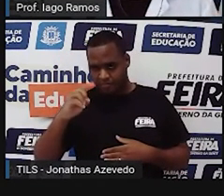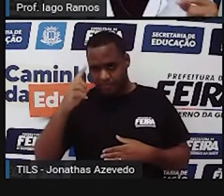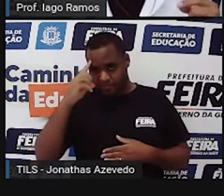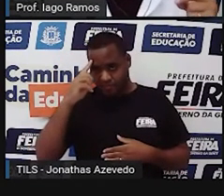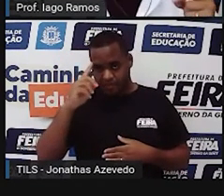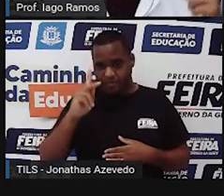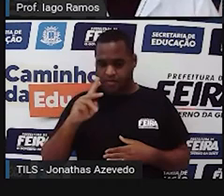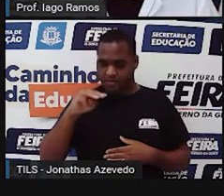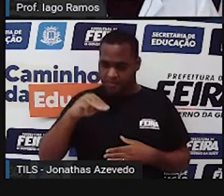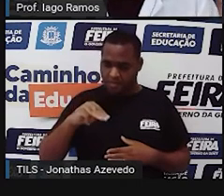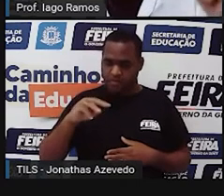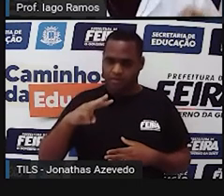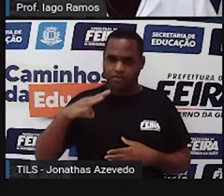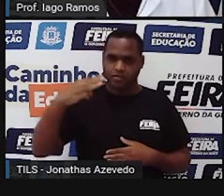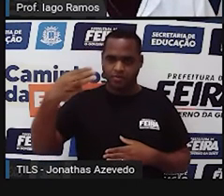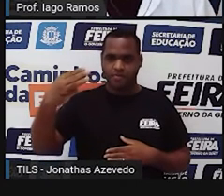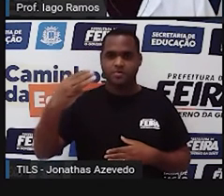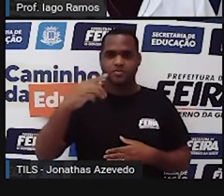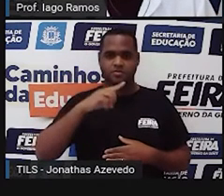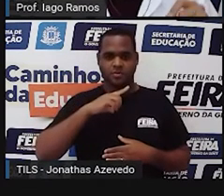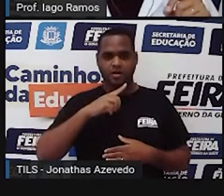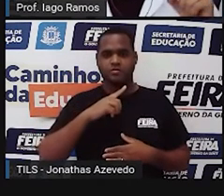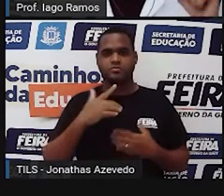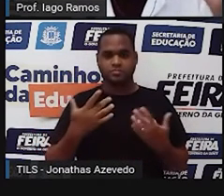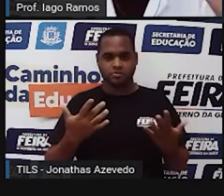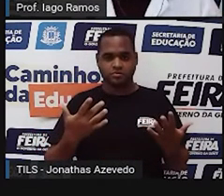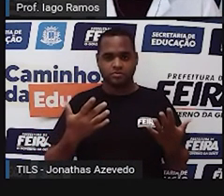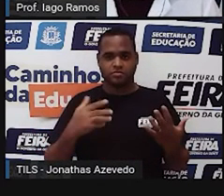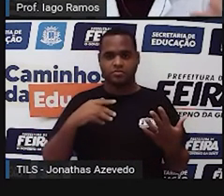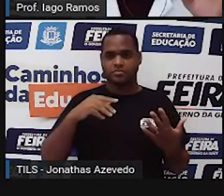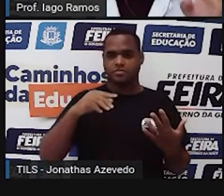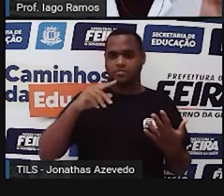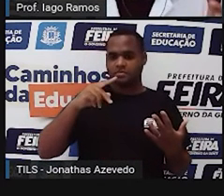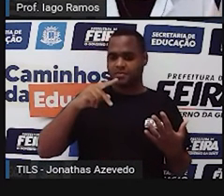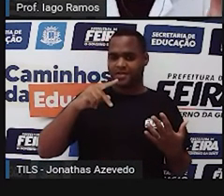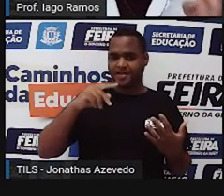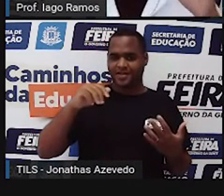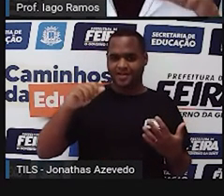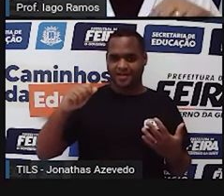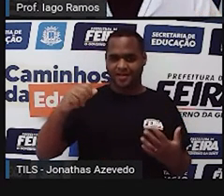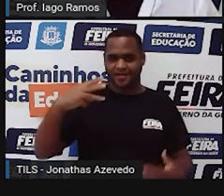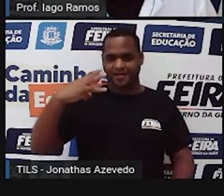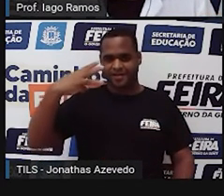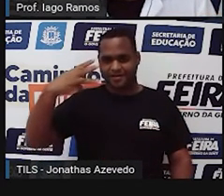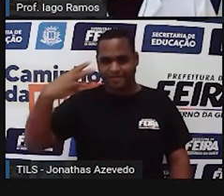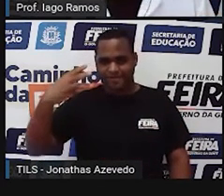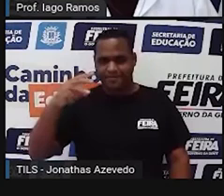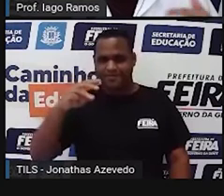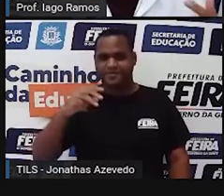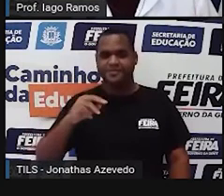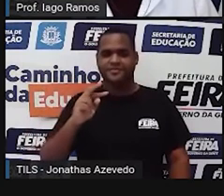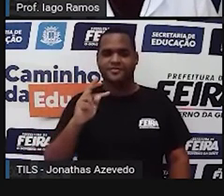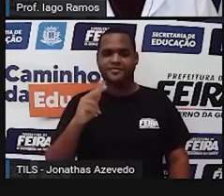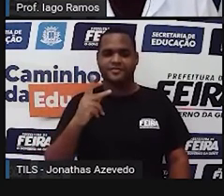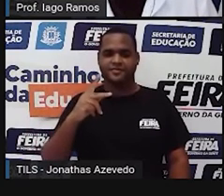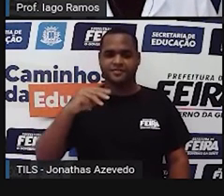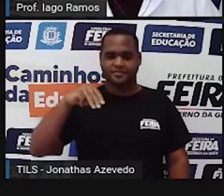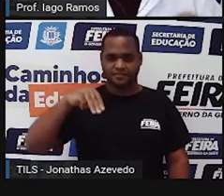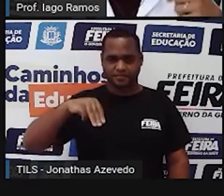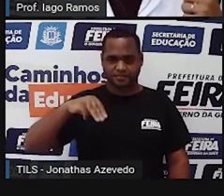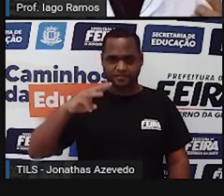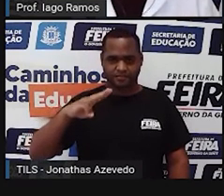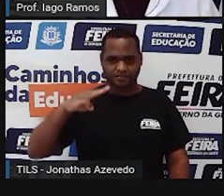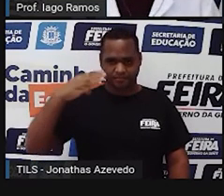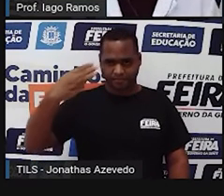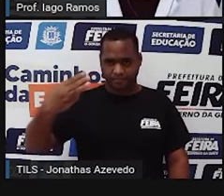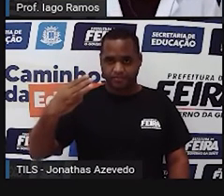cúbico. Desculpa, Paulo Alfonso 3, equitômetro cúbico. Paulo Alfonso 4,